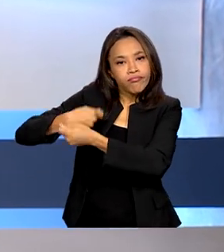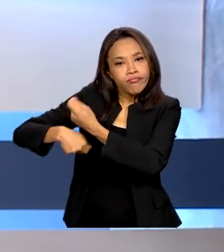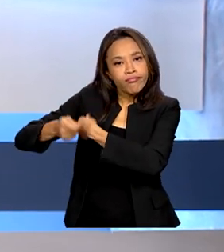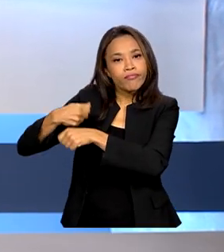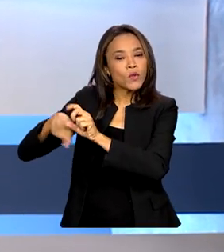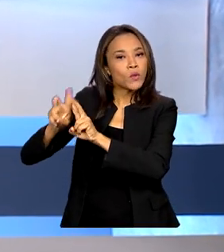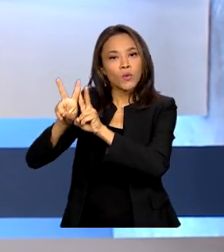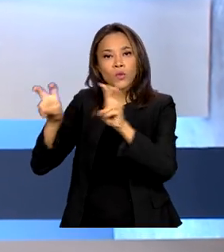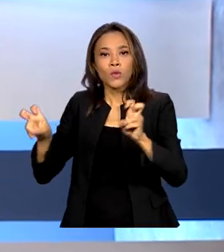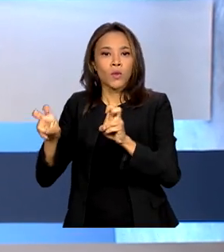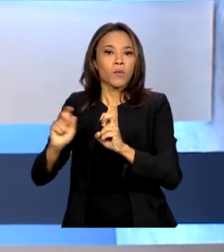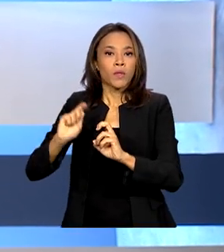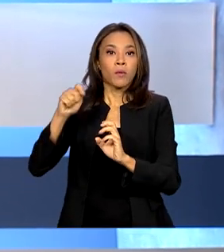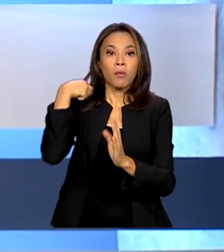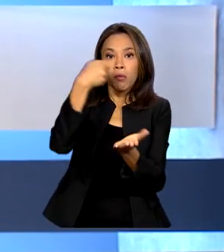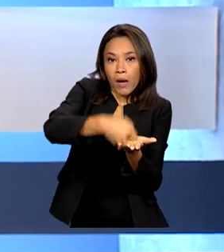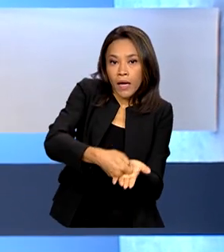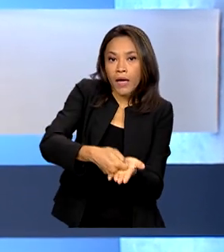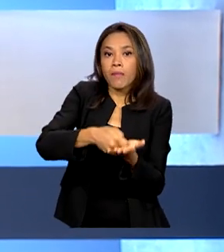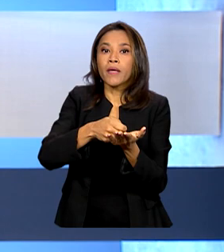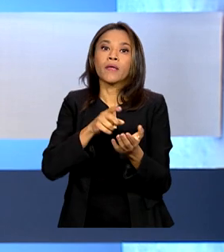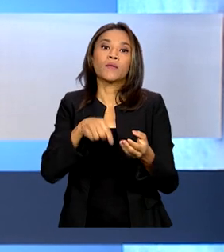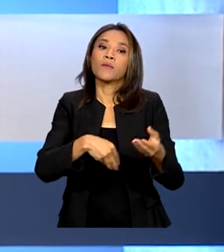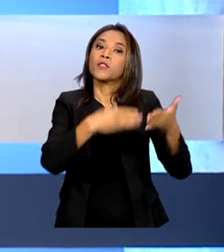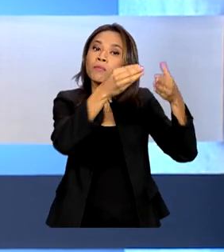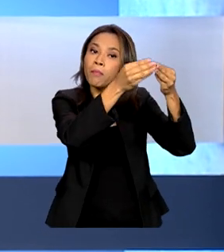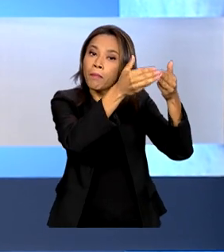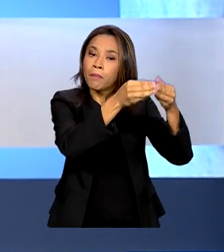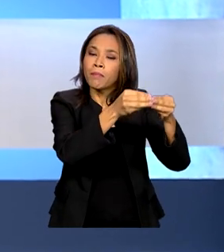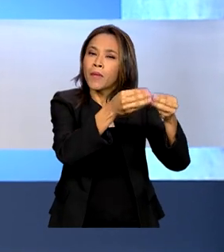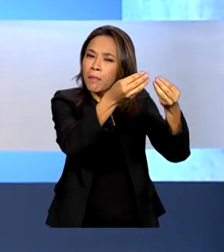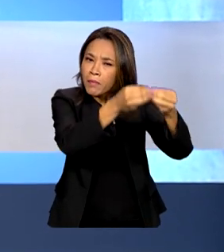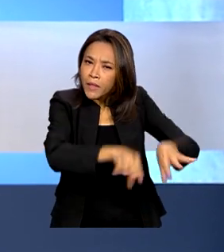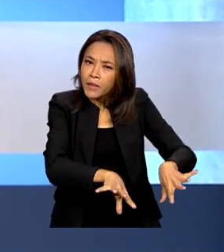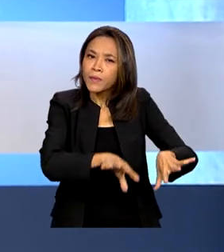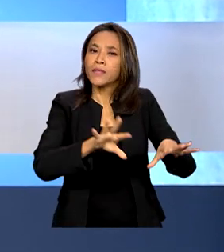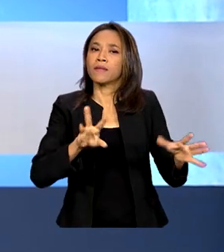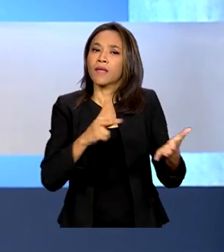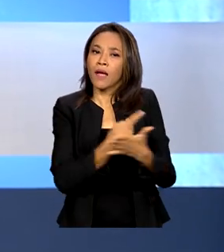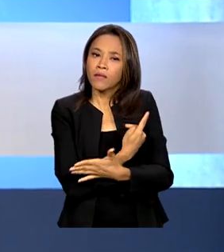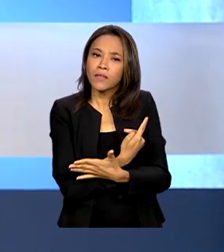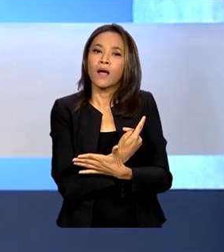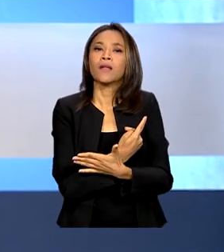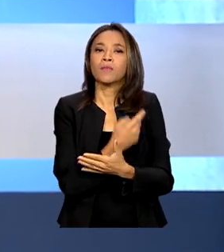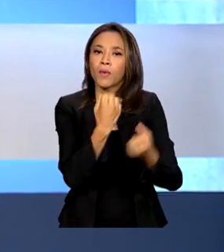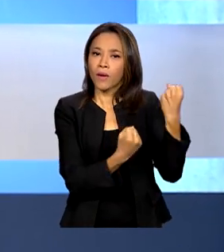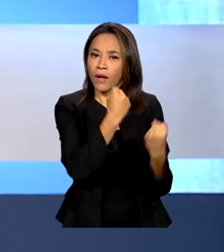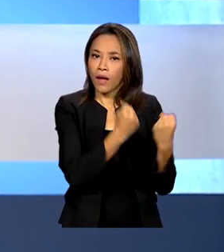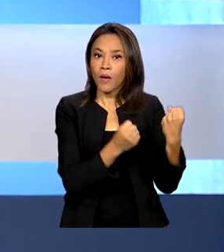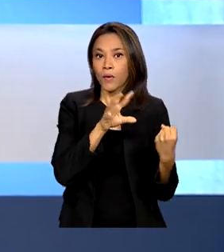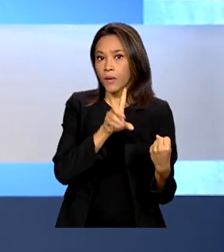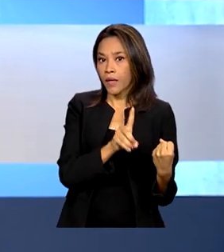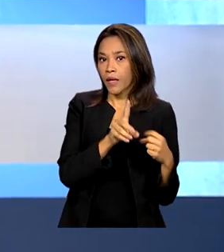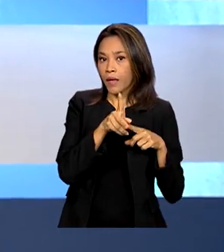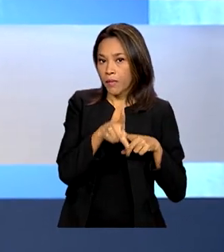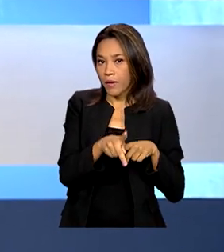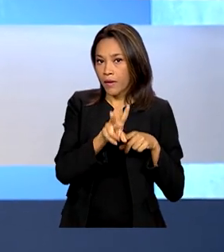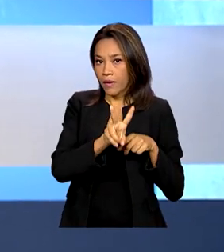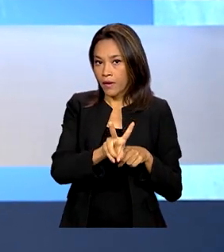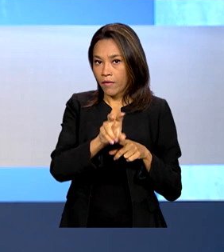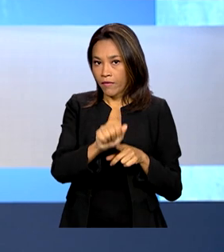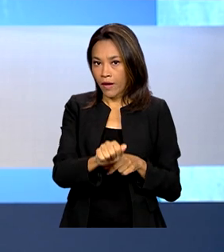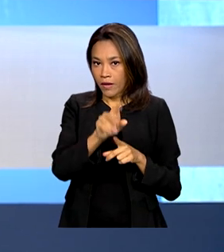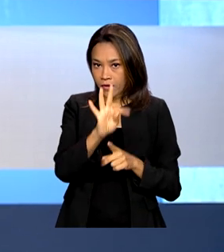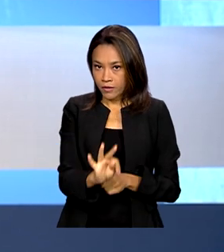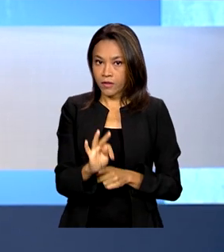das indenizações do seguro de danos pessoais causados por veículos, o DPVAT. Só nos últimos dois anos,